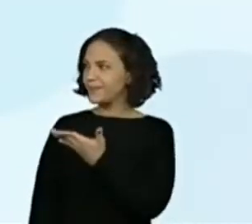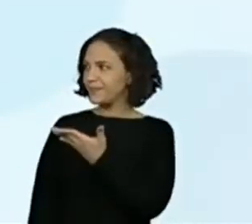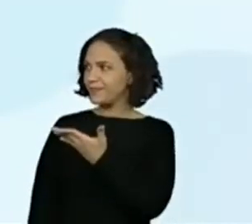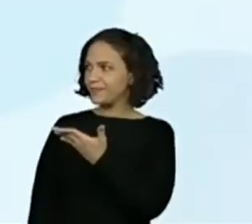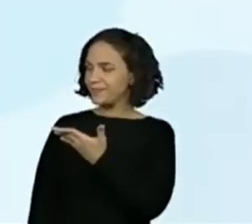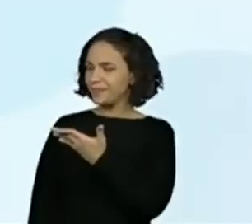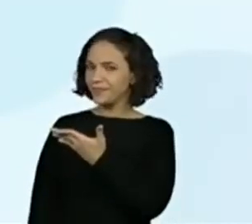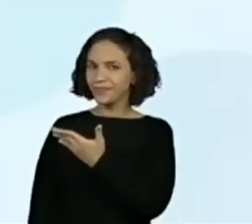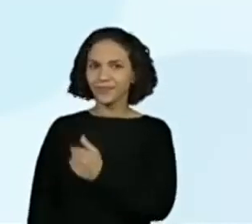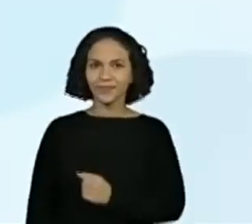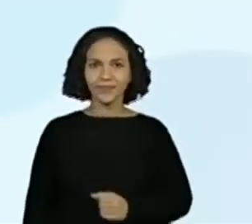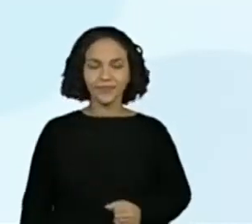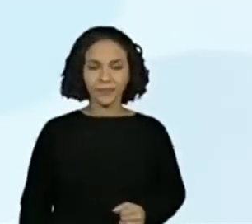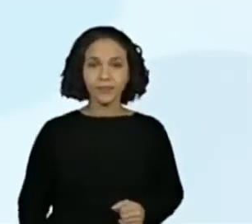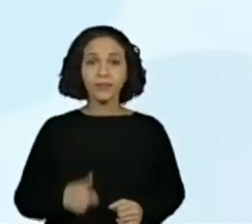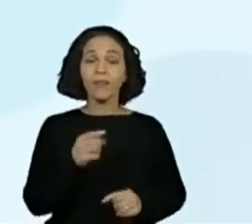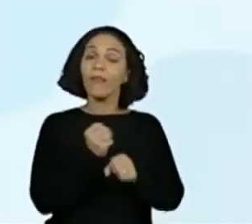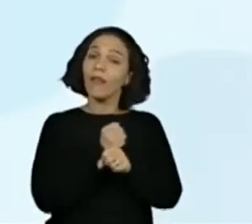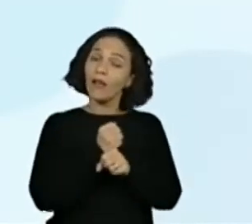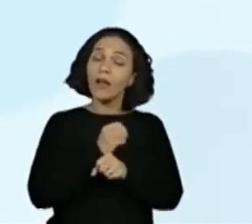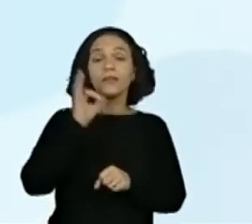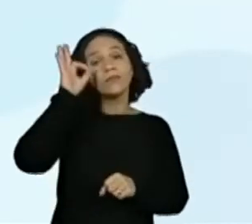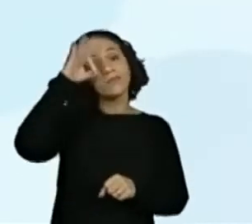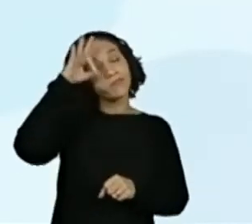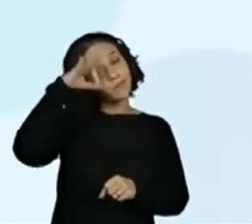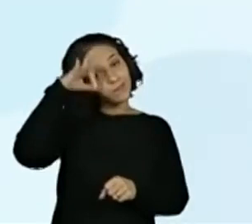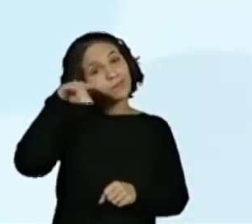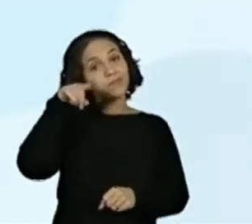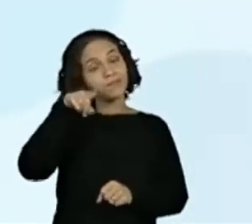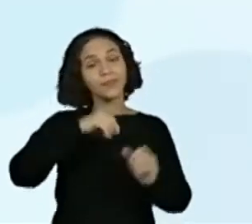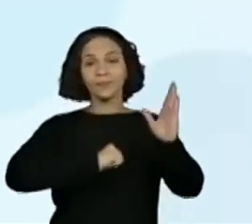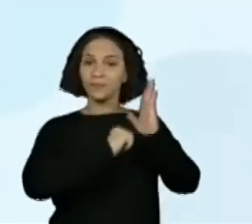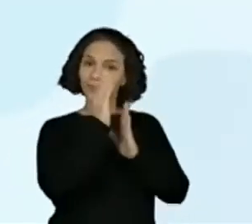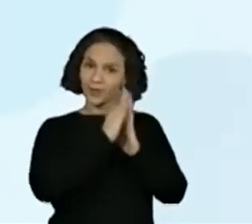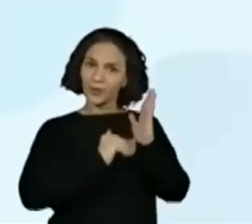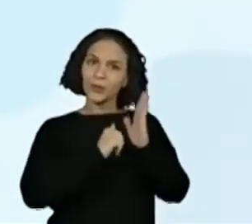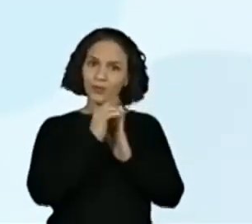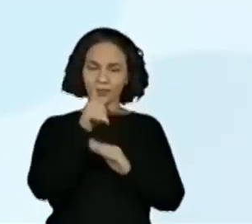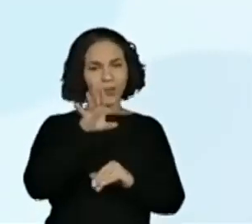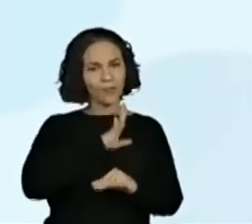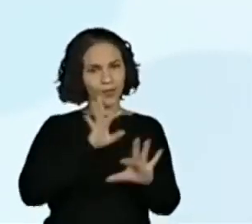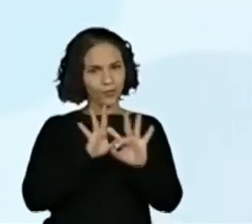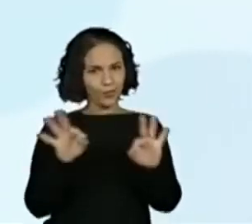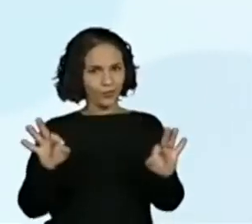Portinari pintou este quadro, escrito por extenso, ok?